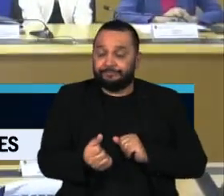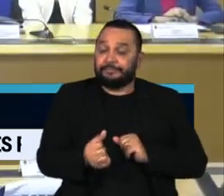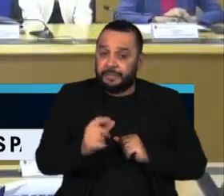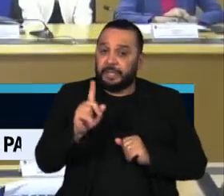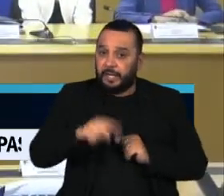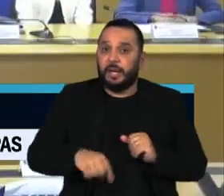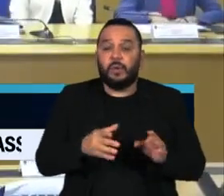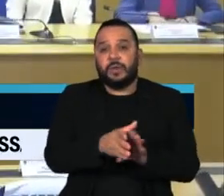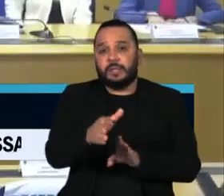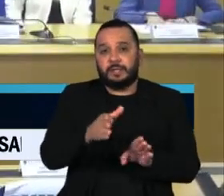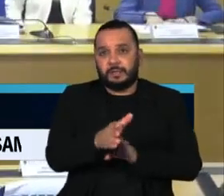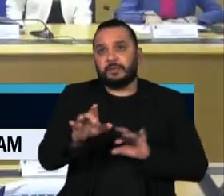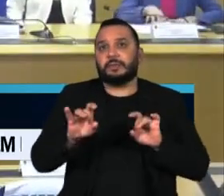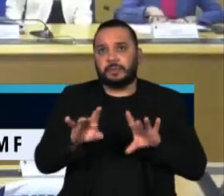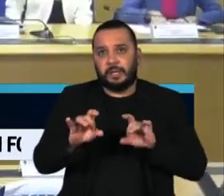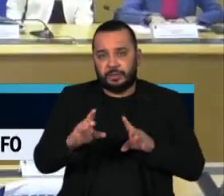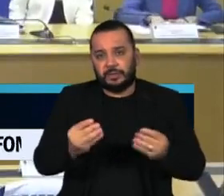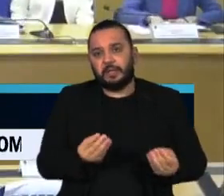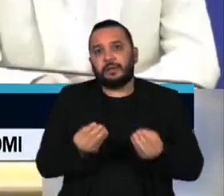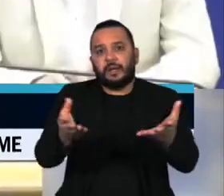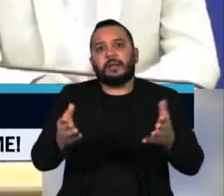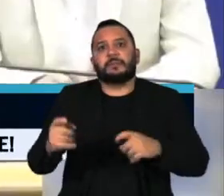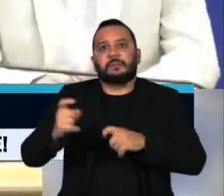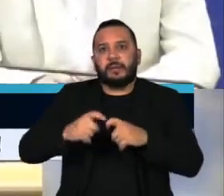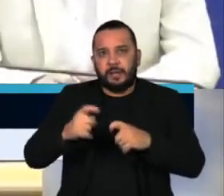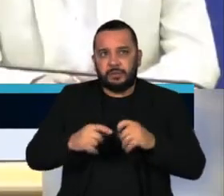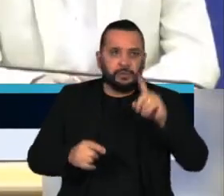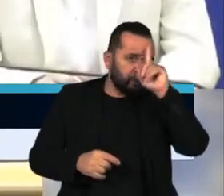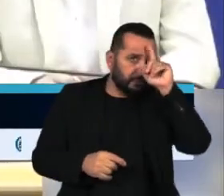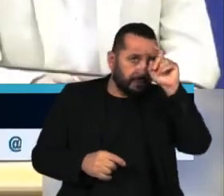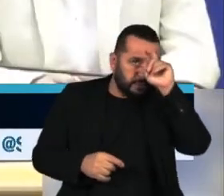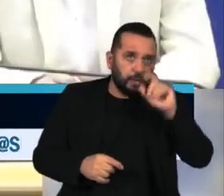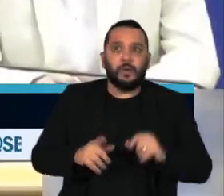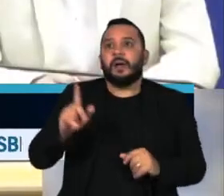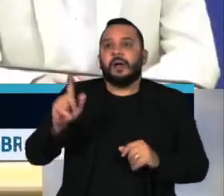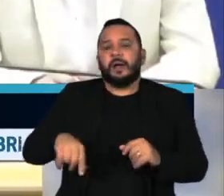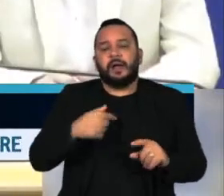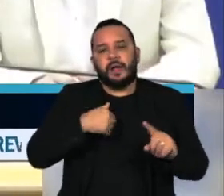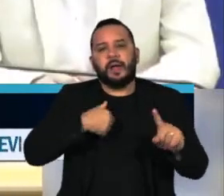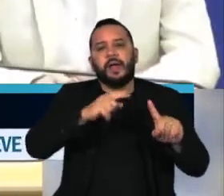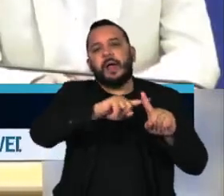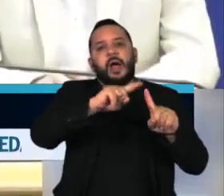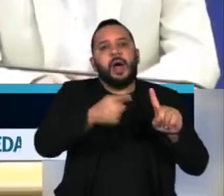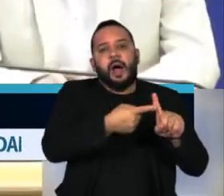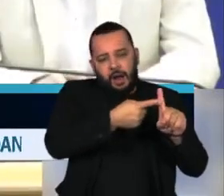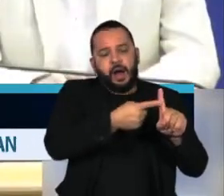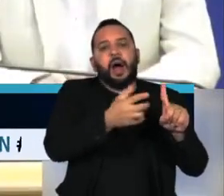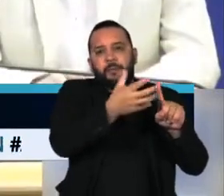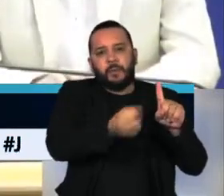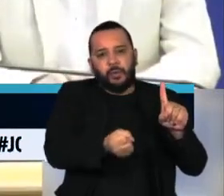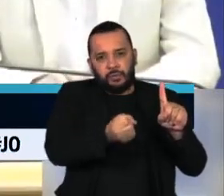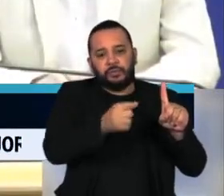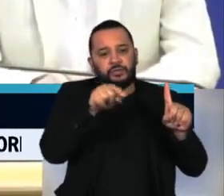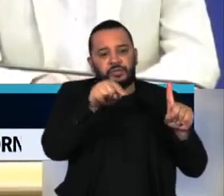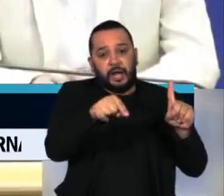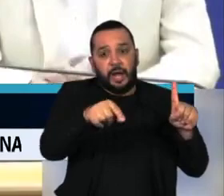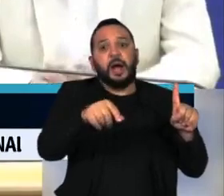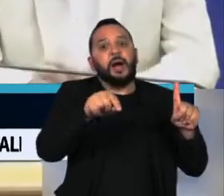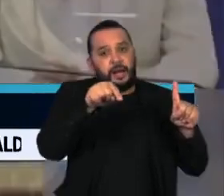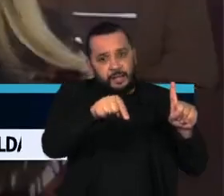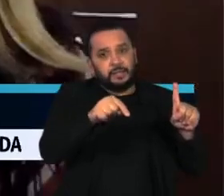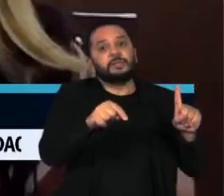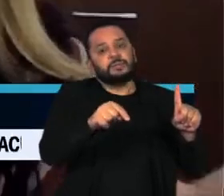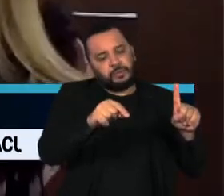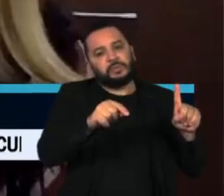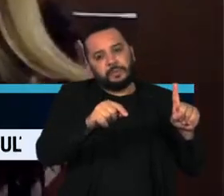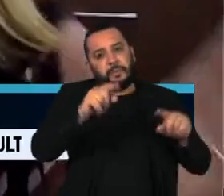orientação técnica entregue a médicos e hospitais, é o aborto com excludente de ilicitude após investigação policial.